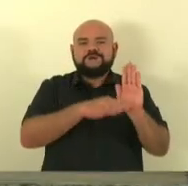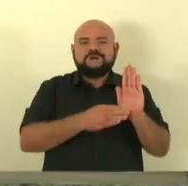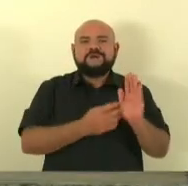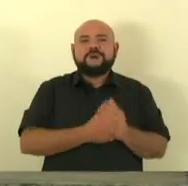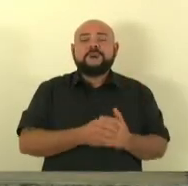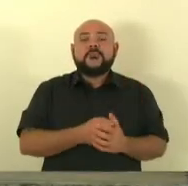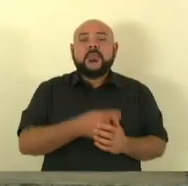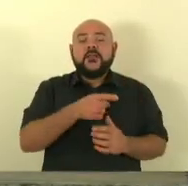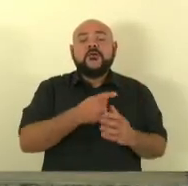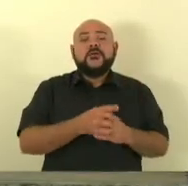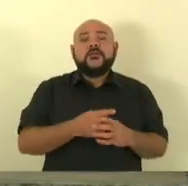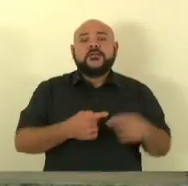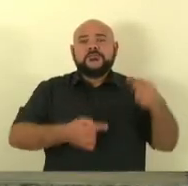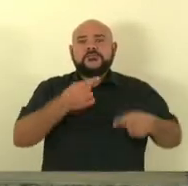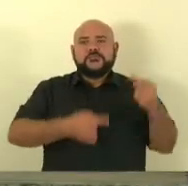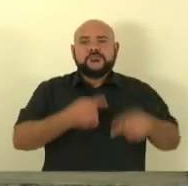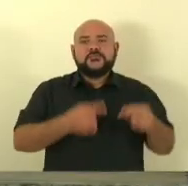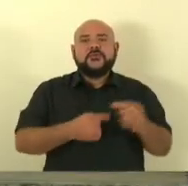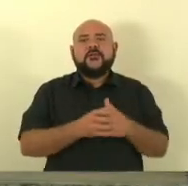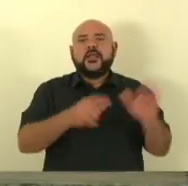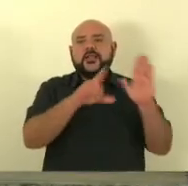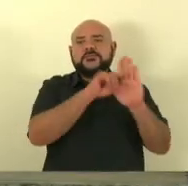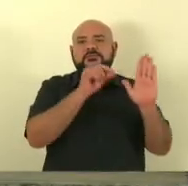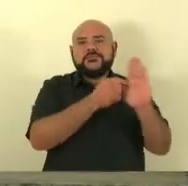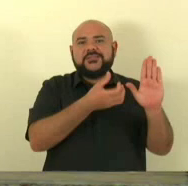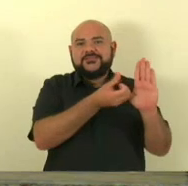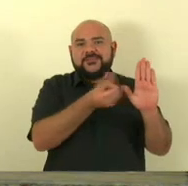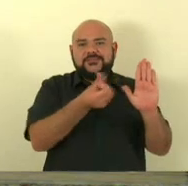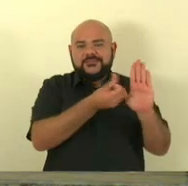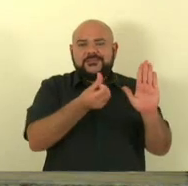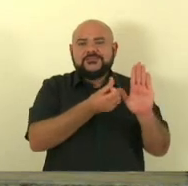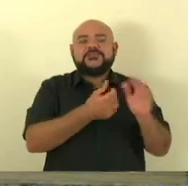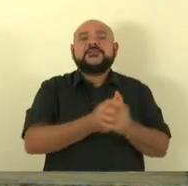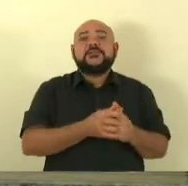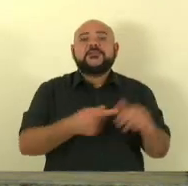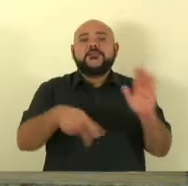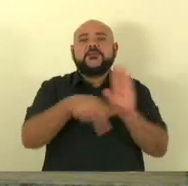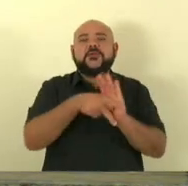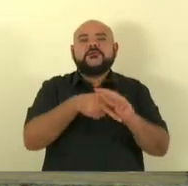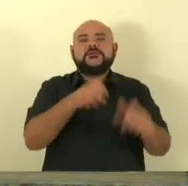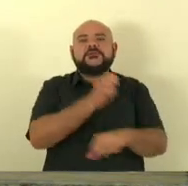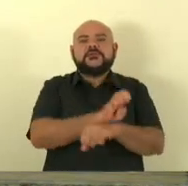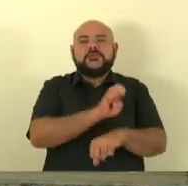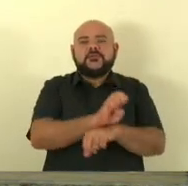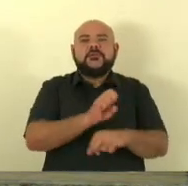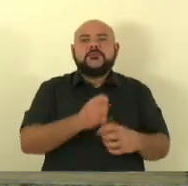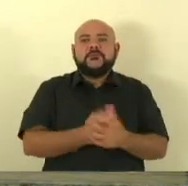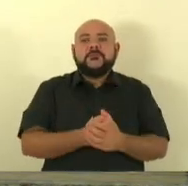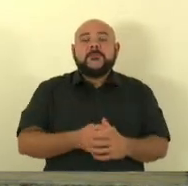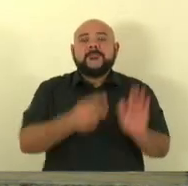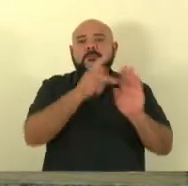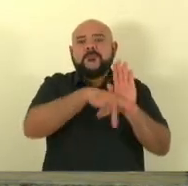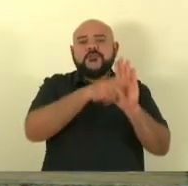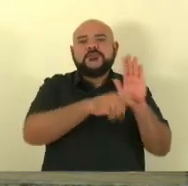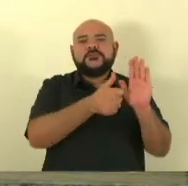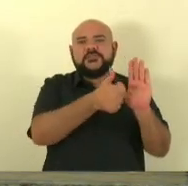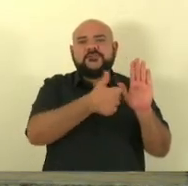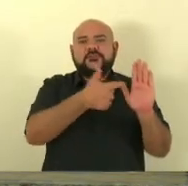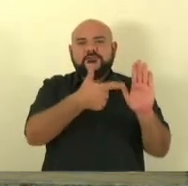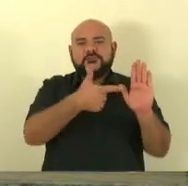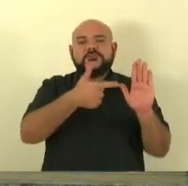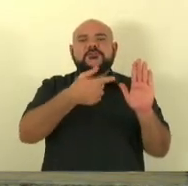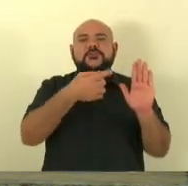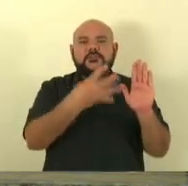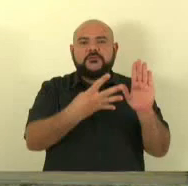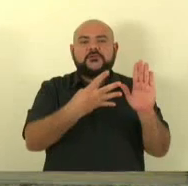Discussão única nos termos do artigo 66, parágrafo 6 da Constituição Estadual, do veto total ao Projeto de Lei nº 124, de 2023,